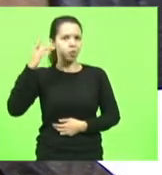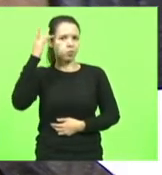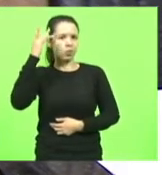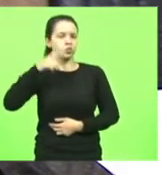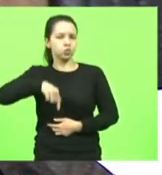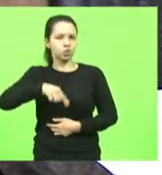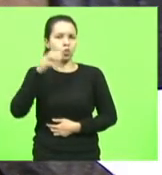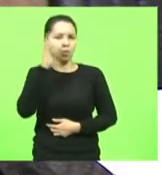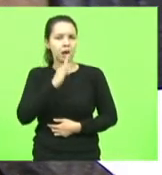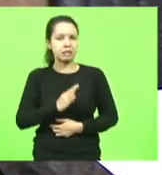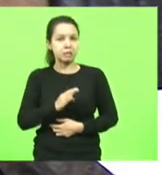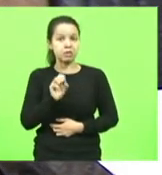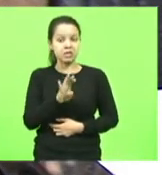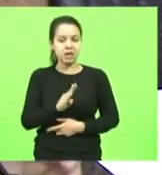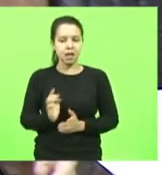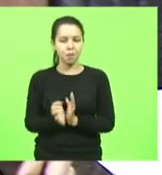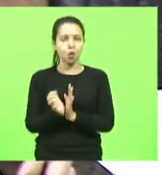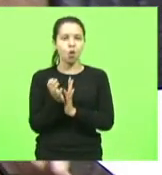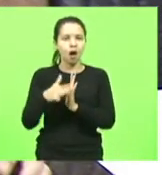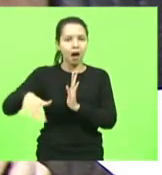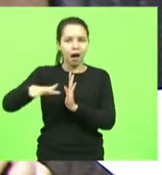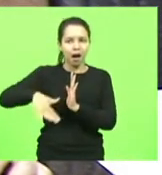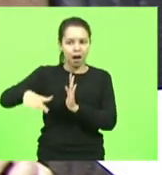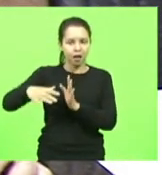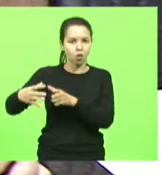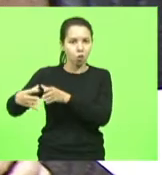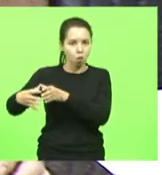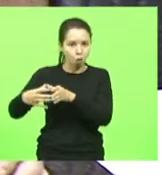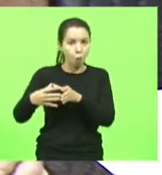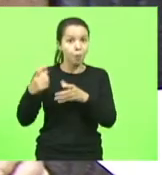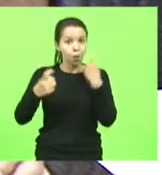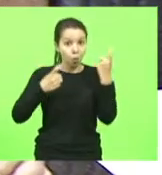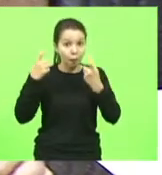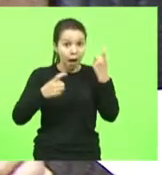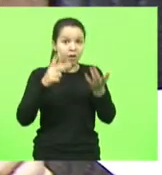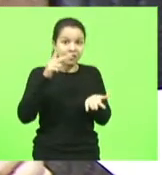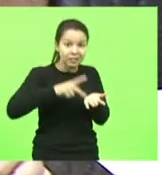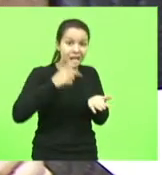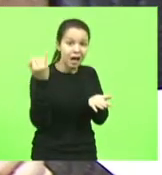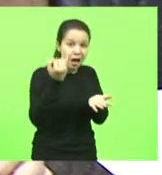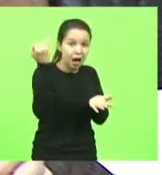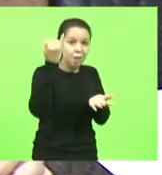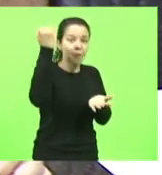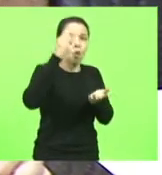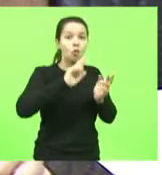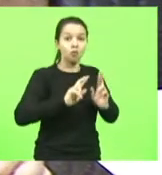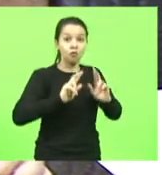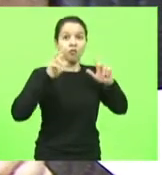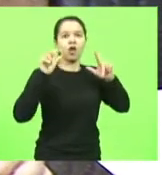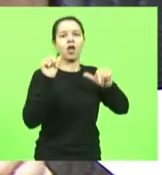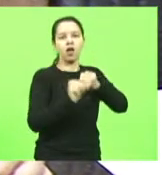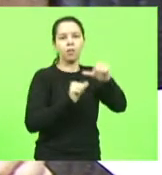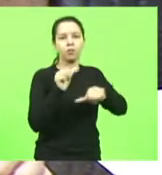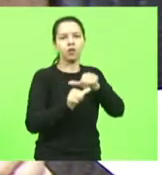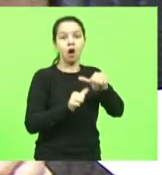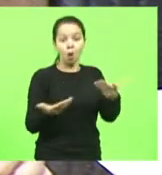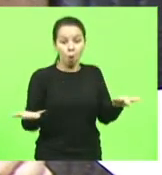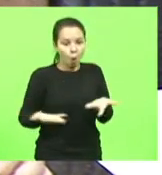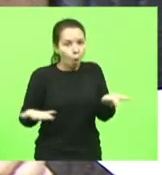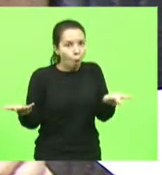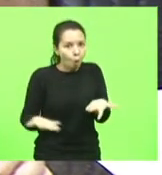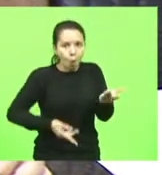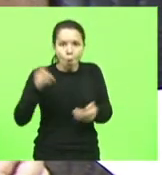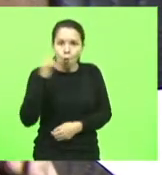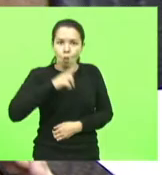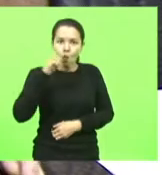realmente preocupados com aquilo que importa, aquilo que faz diferença, nós estaríamos hoje aqui, em medida de urgência, discutindo isso.